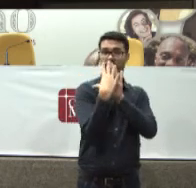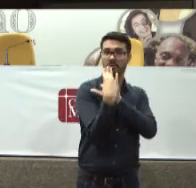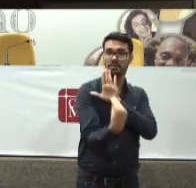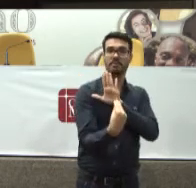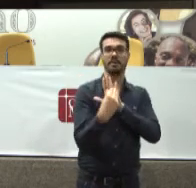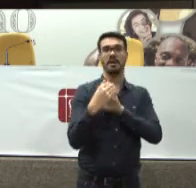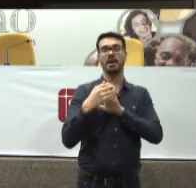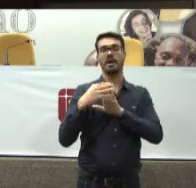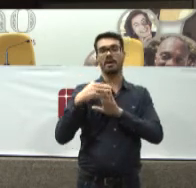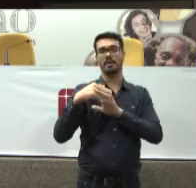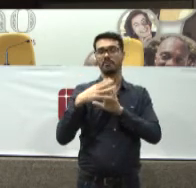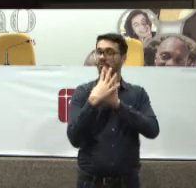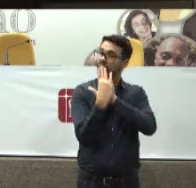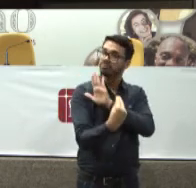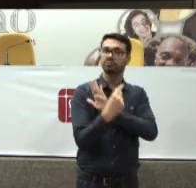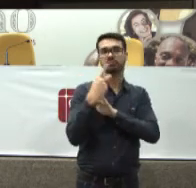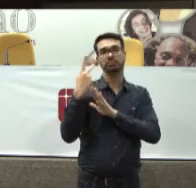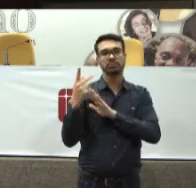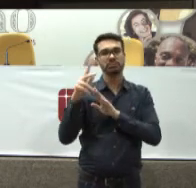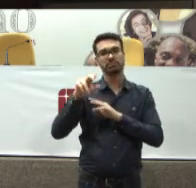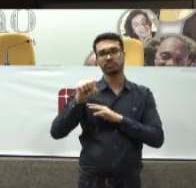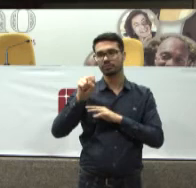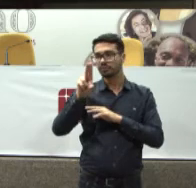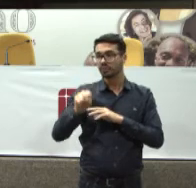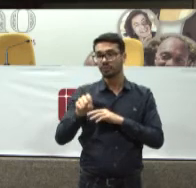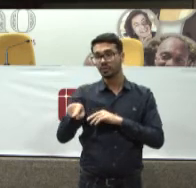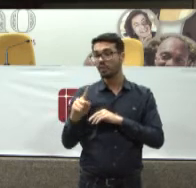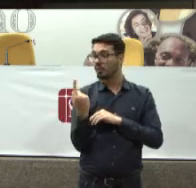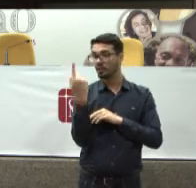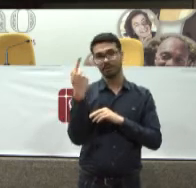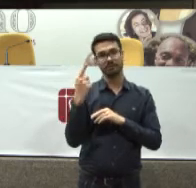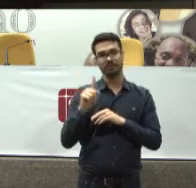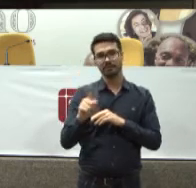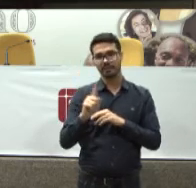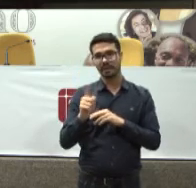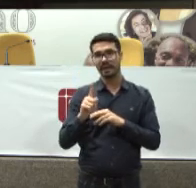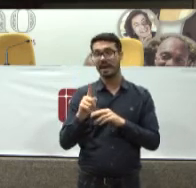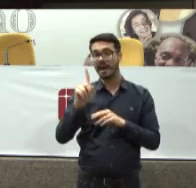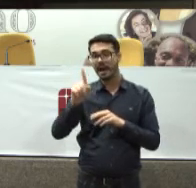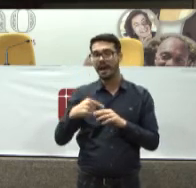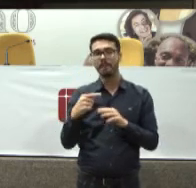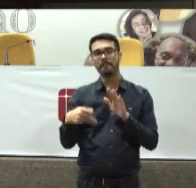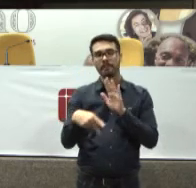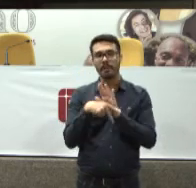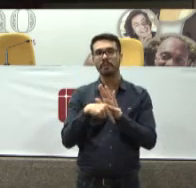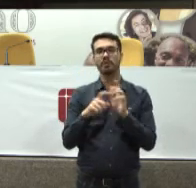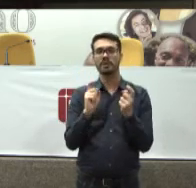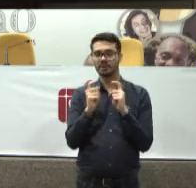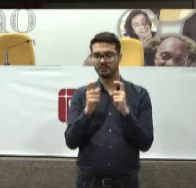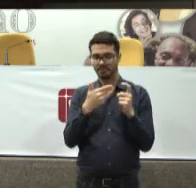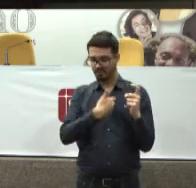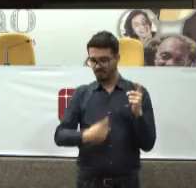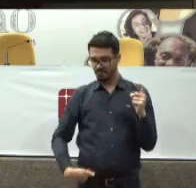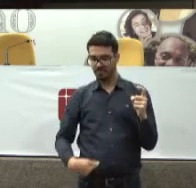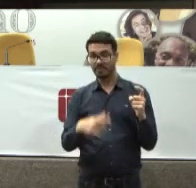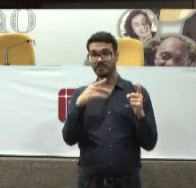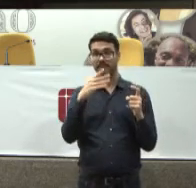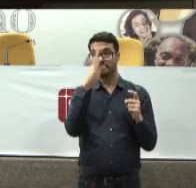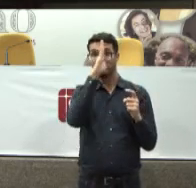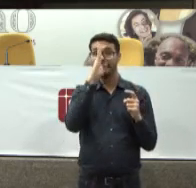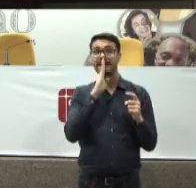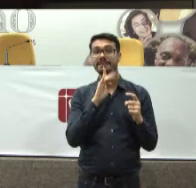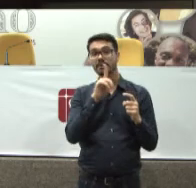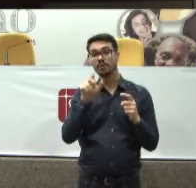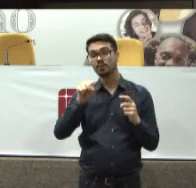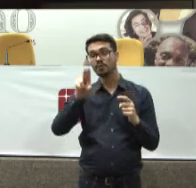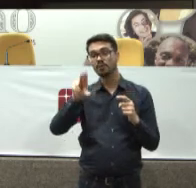Então Não é uma característica do SUS Ter problemas de gestão É uma característica Da administração pública brasileira O SUS pelo contrário Ele aponta